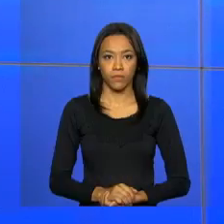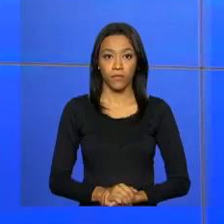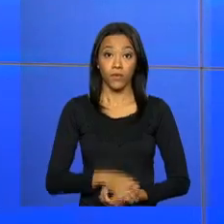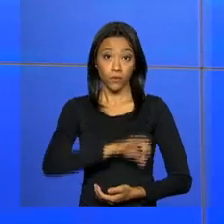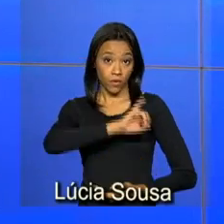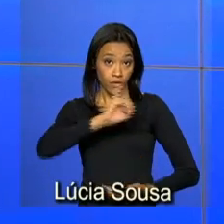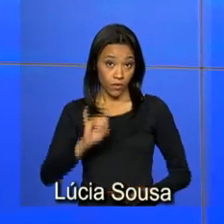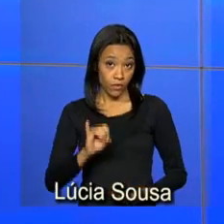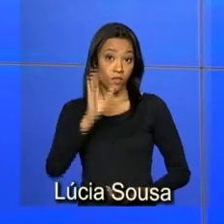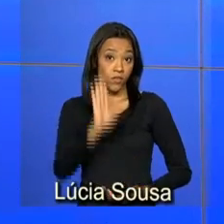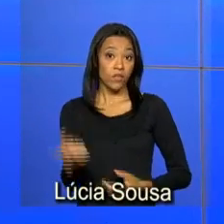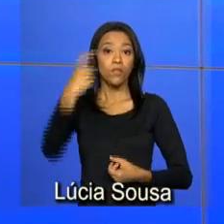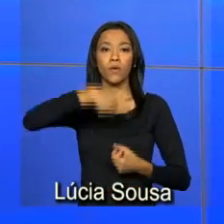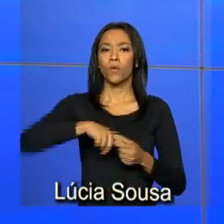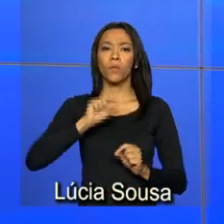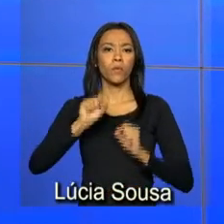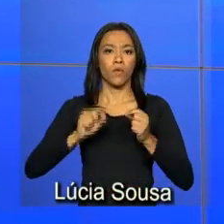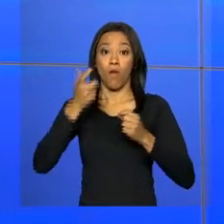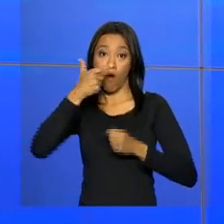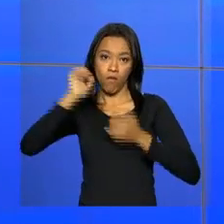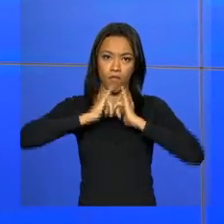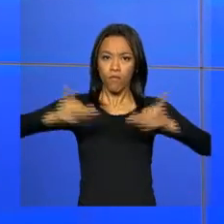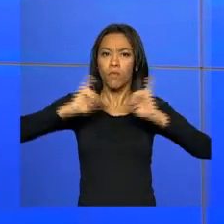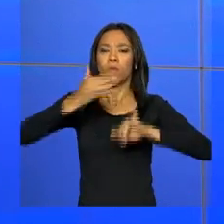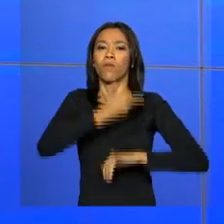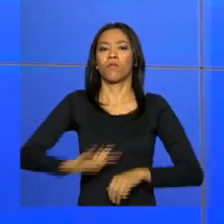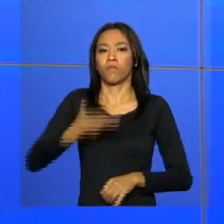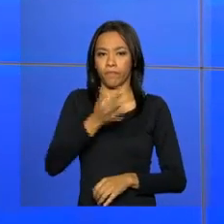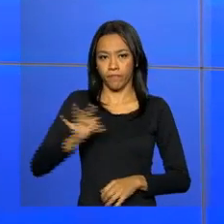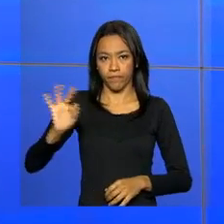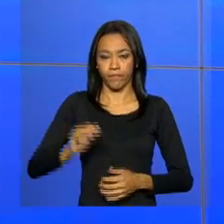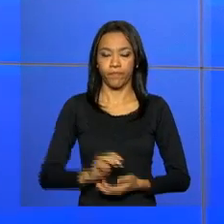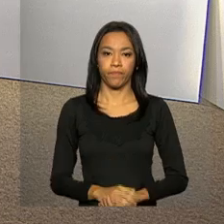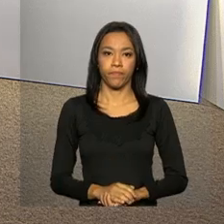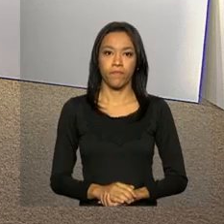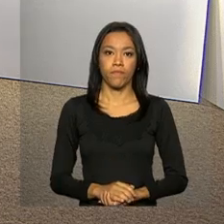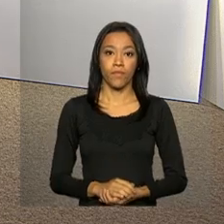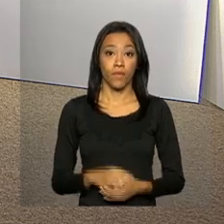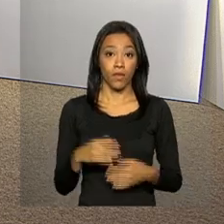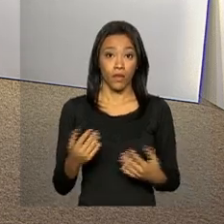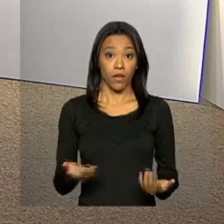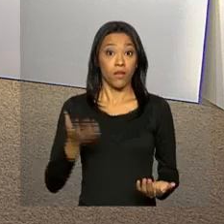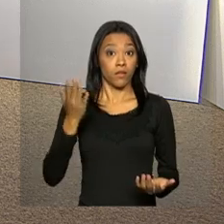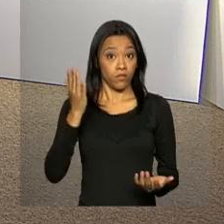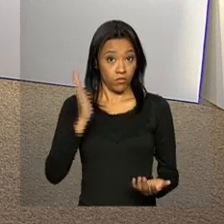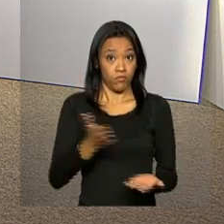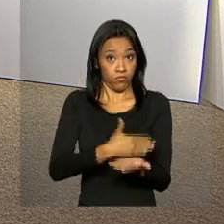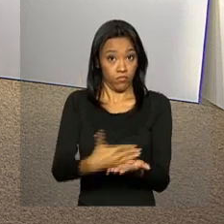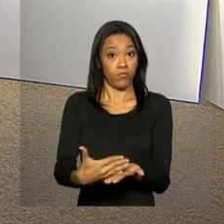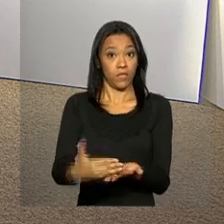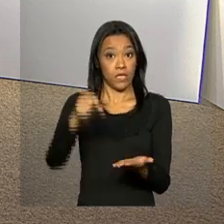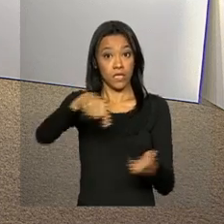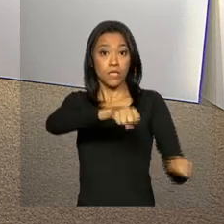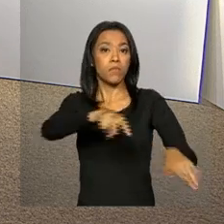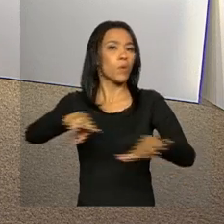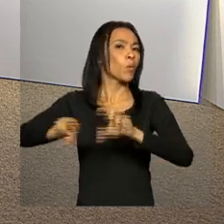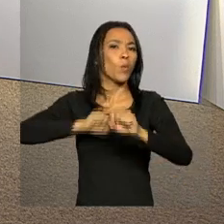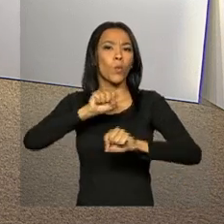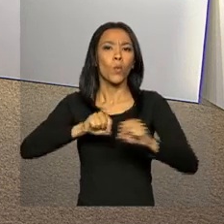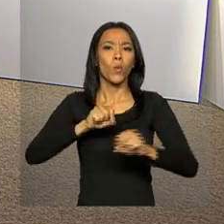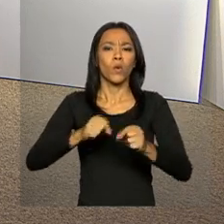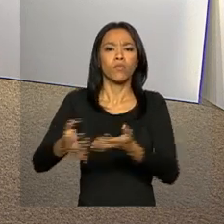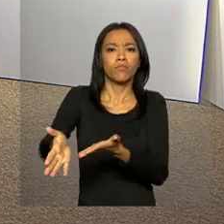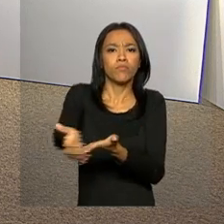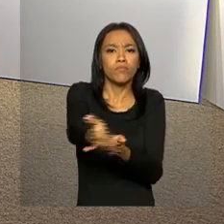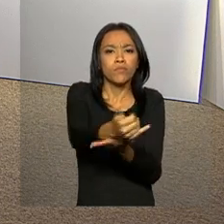Olá, estamos de volta com outras informações do Governo Federal. Começou nesta semana a coleta de dados da